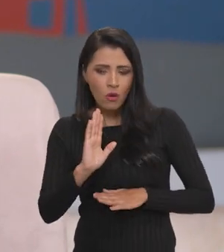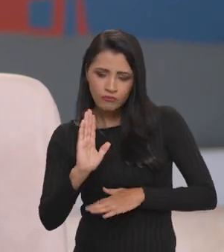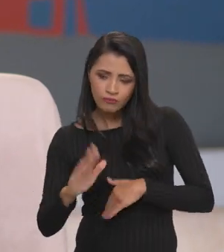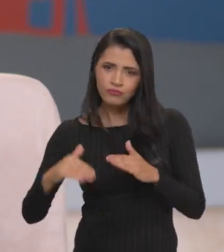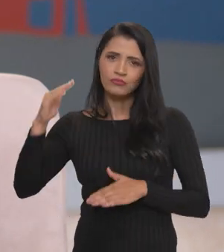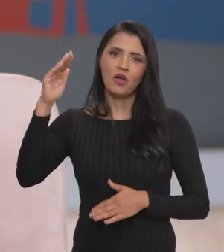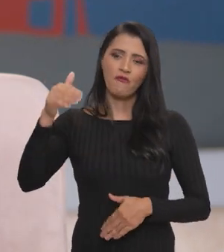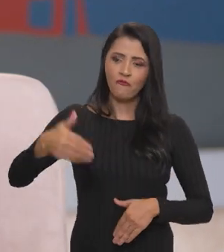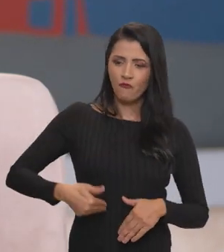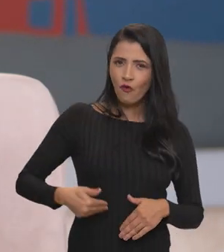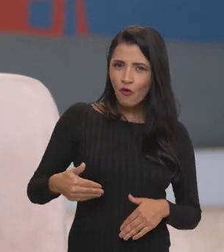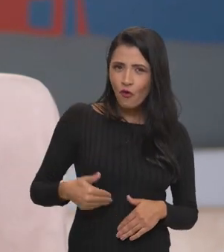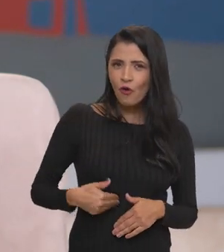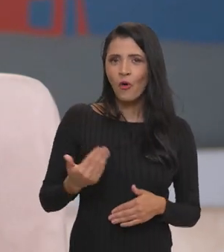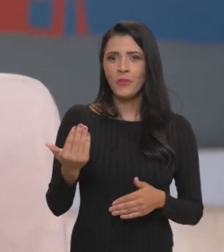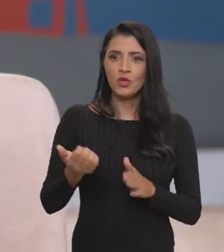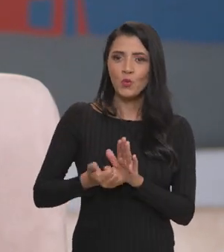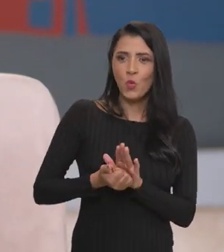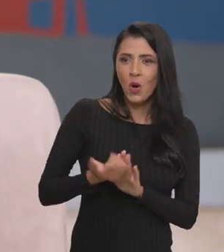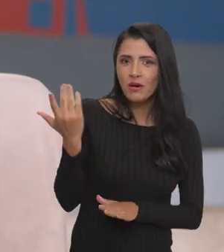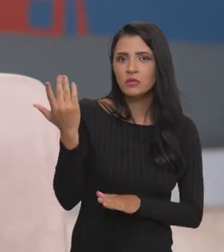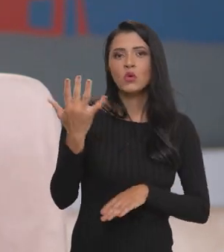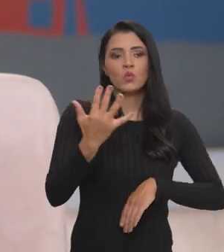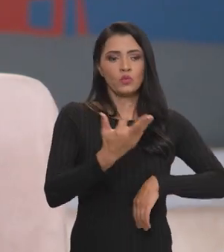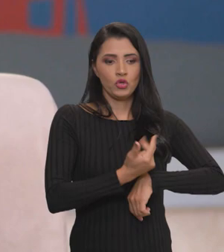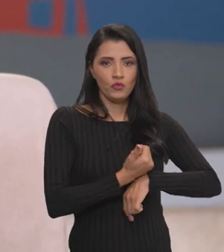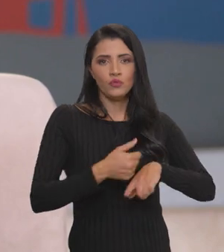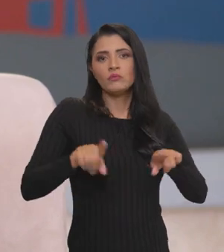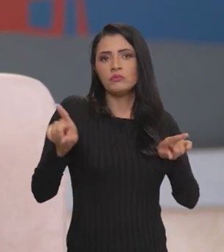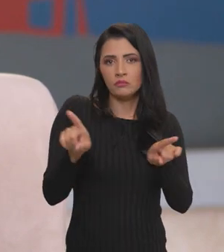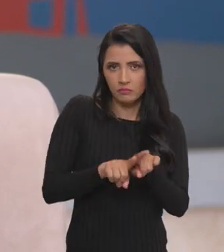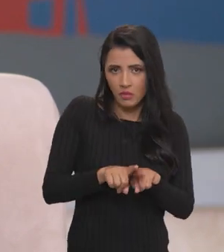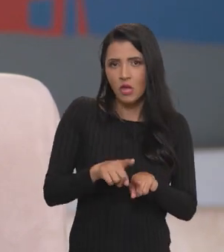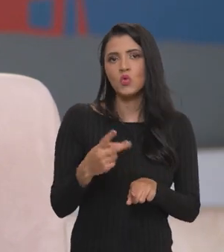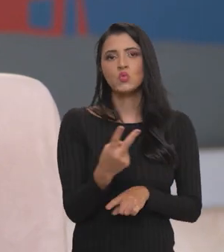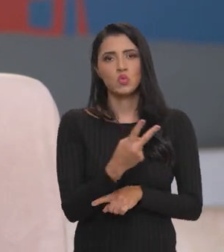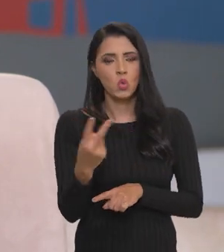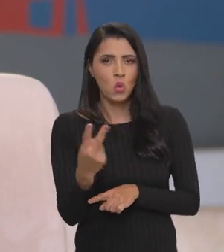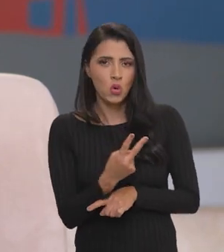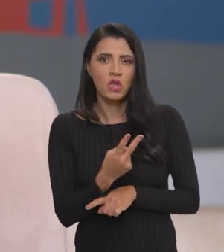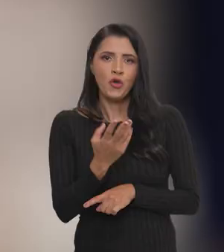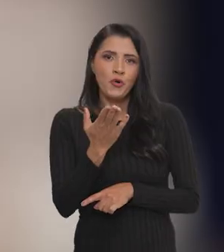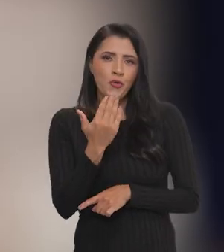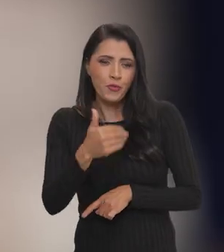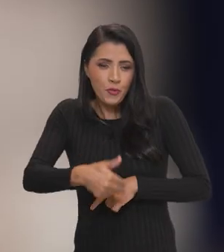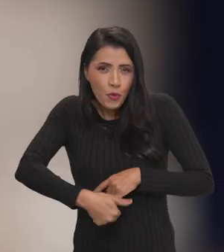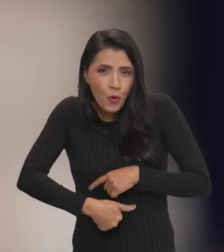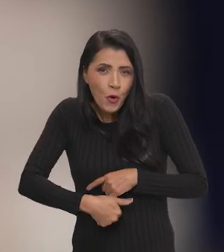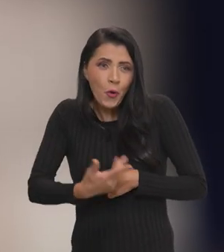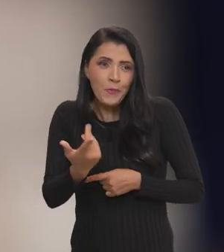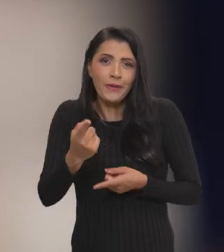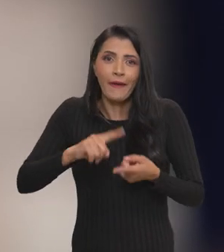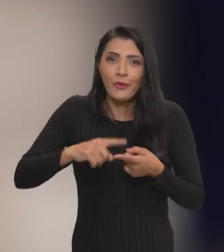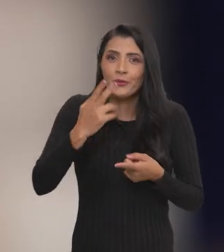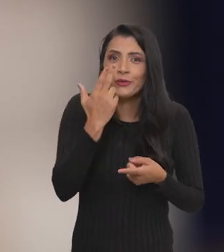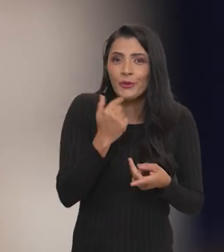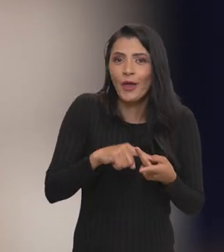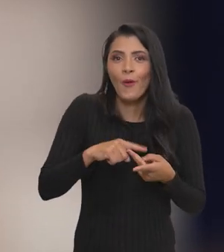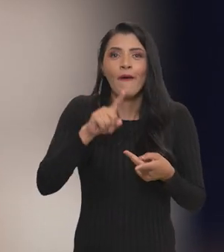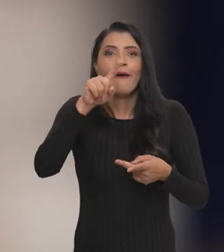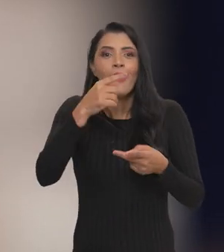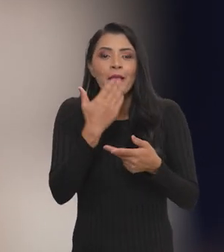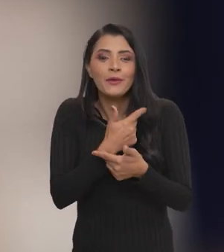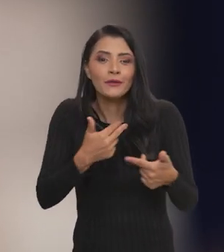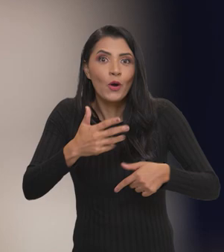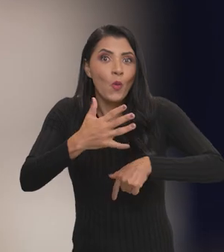a superação da fome em termos quantitativos, mas qualitativos. Hoje a fome não é uma questão só de quantidade, a questão nutricional é uma